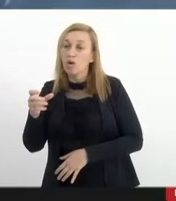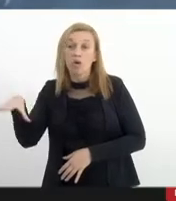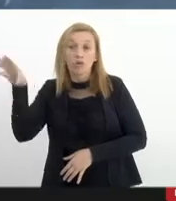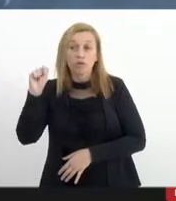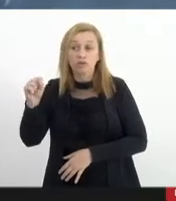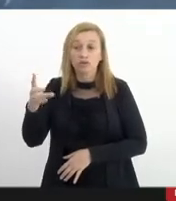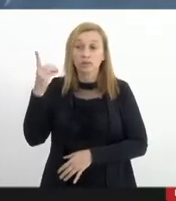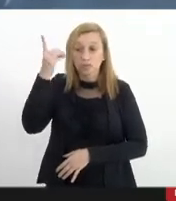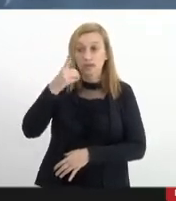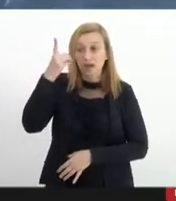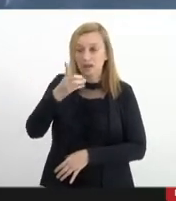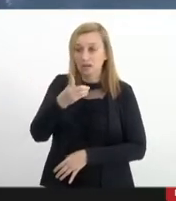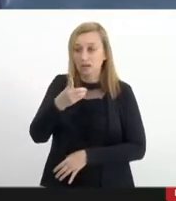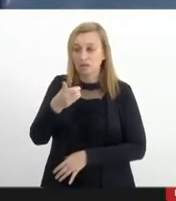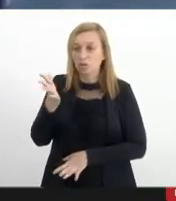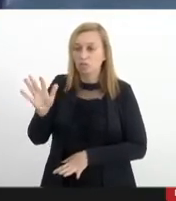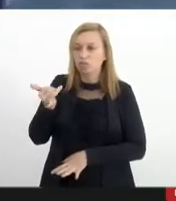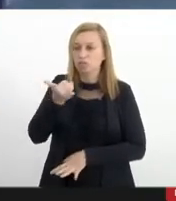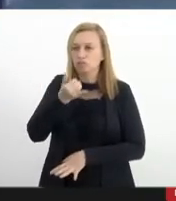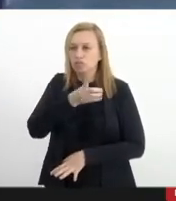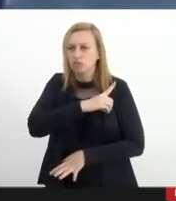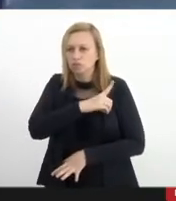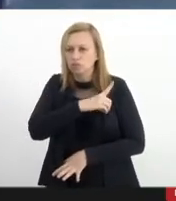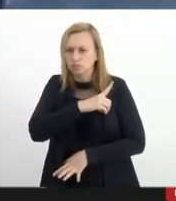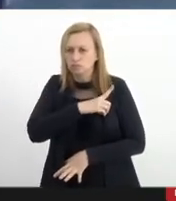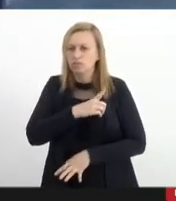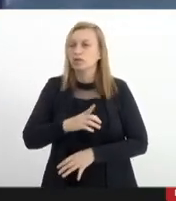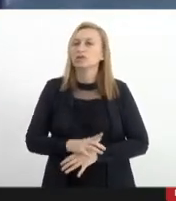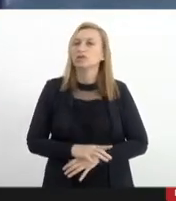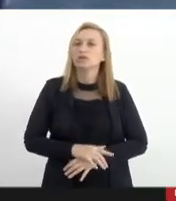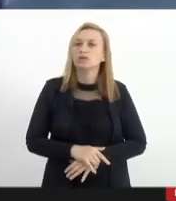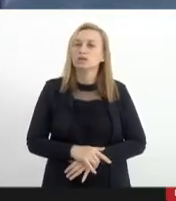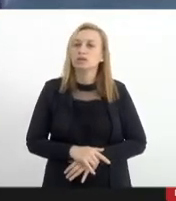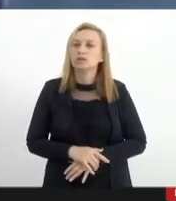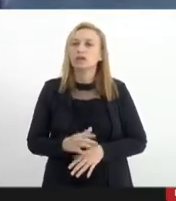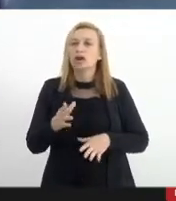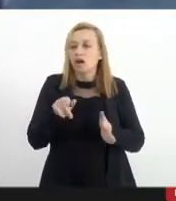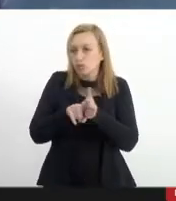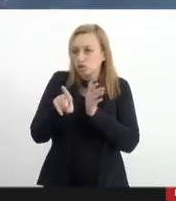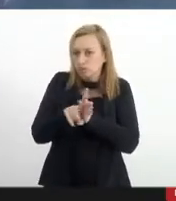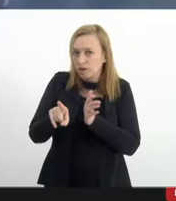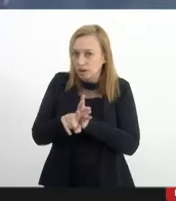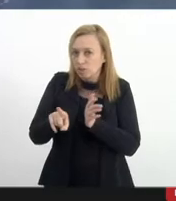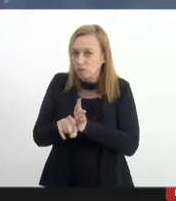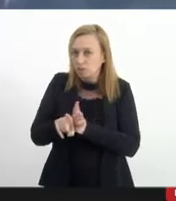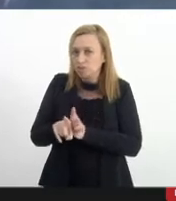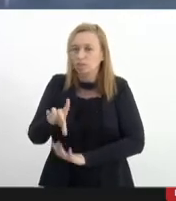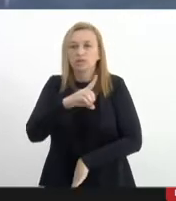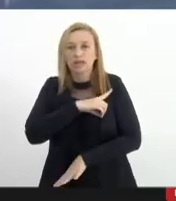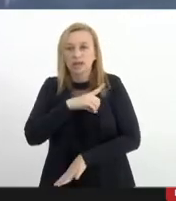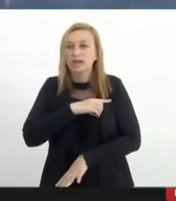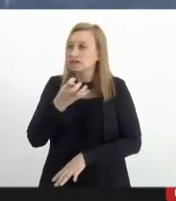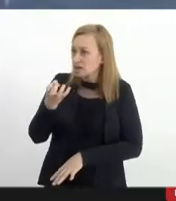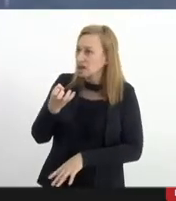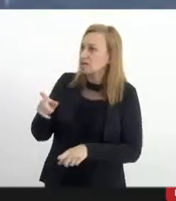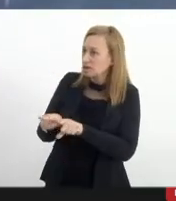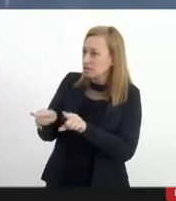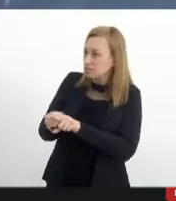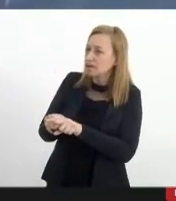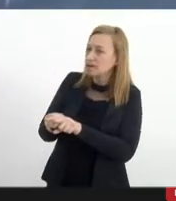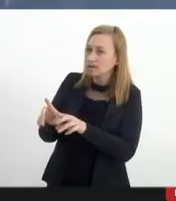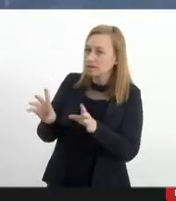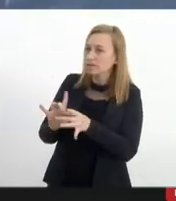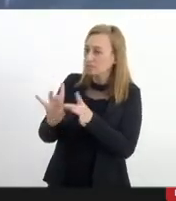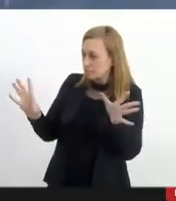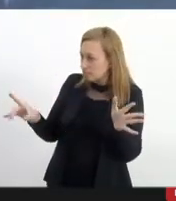Rodrigo Oliveira, representante da Polícia Civil. Estou trazendo algumas perguntas aqui para o delegado, caso queira também fique